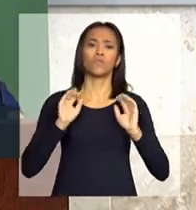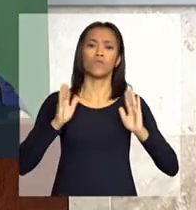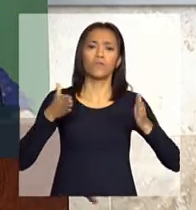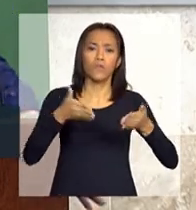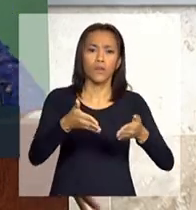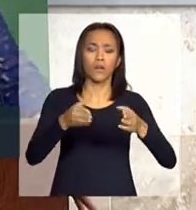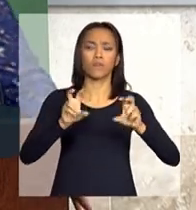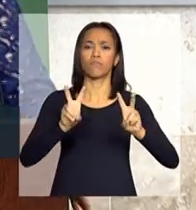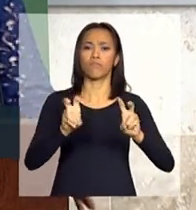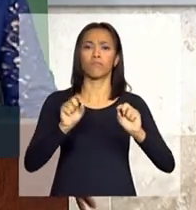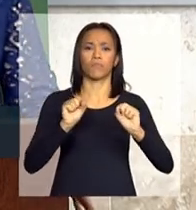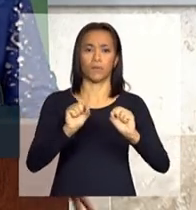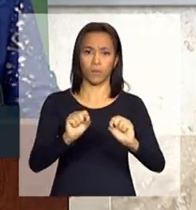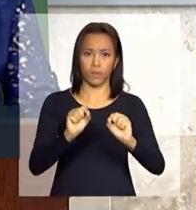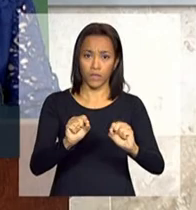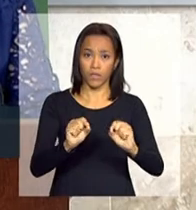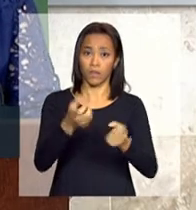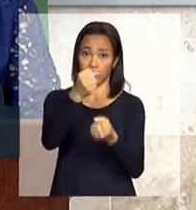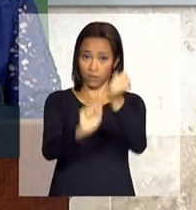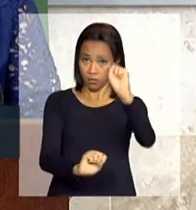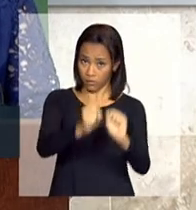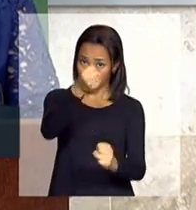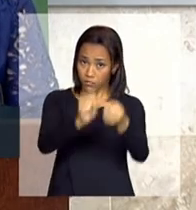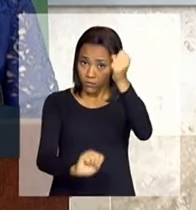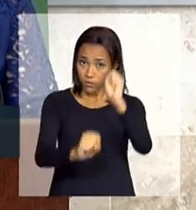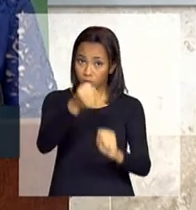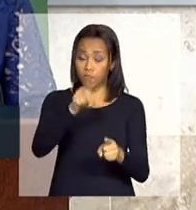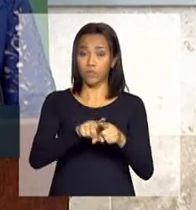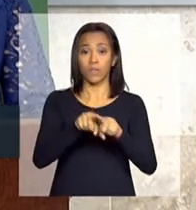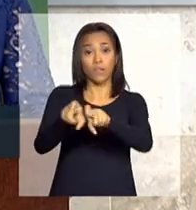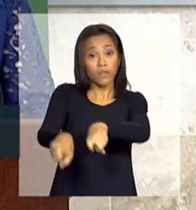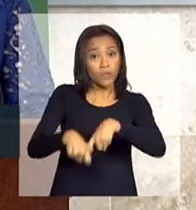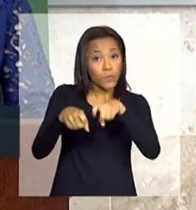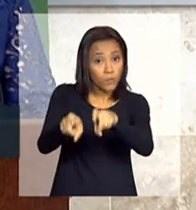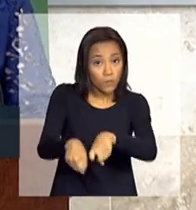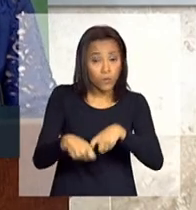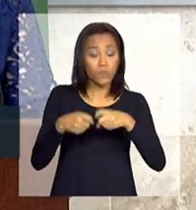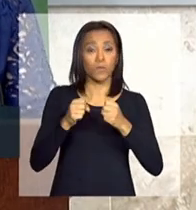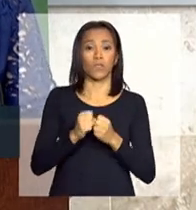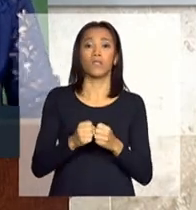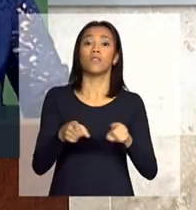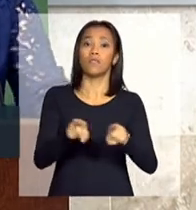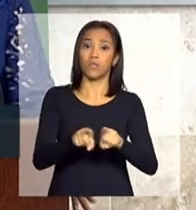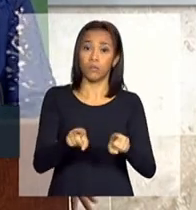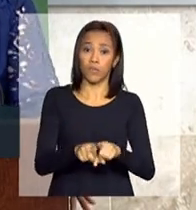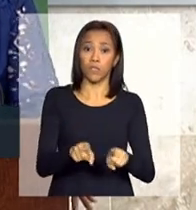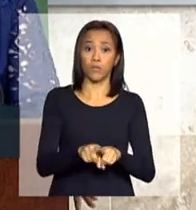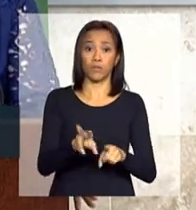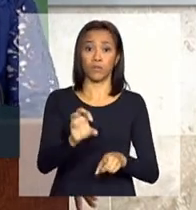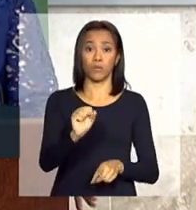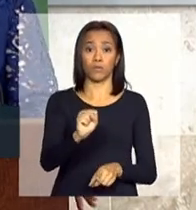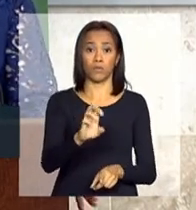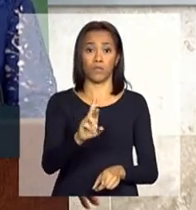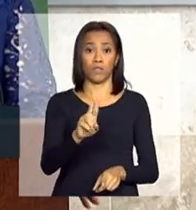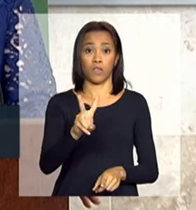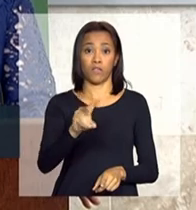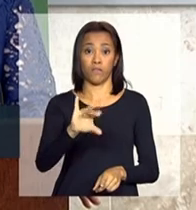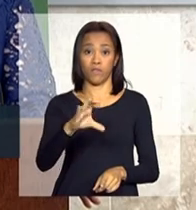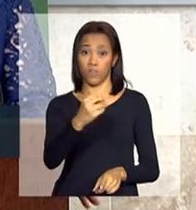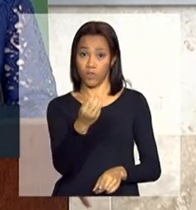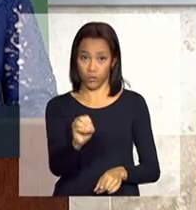da indústria, da agricultura e dos serviços, é